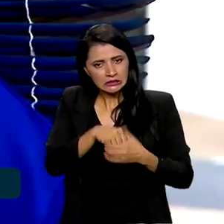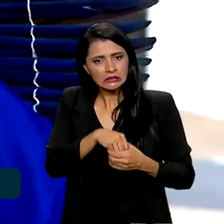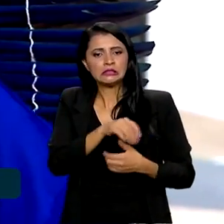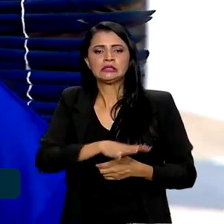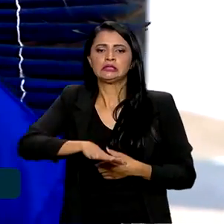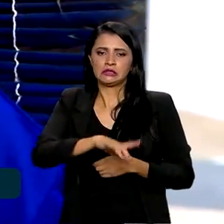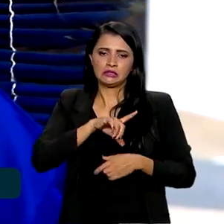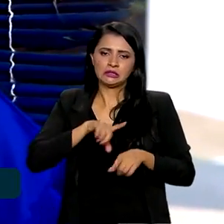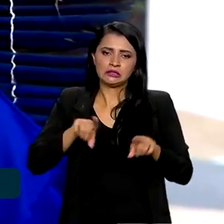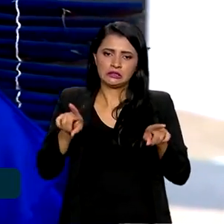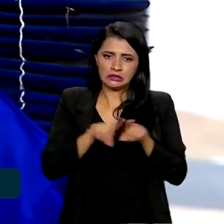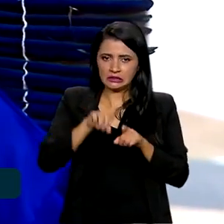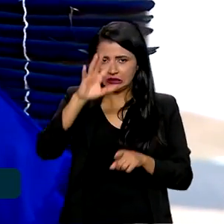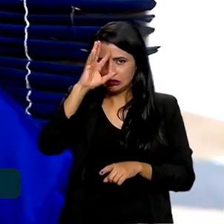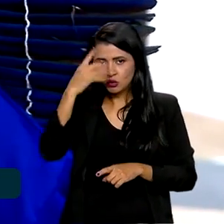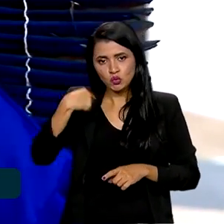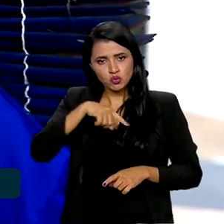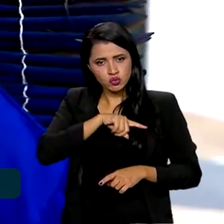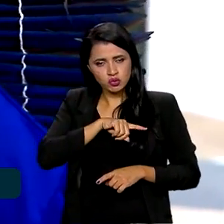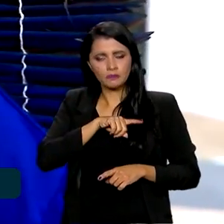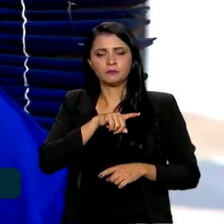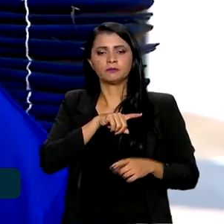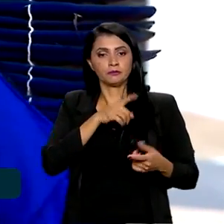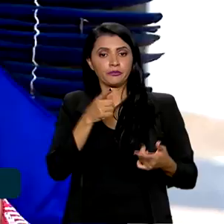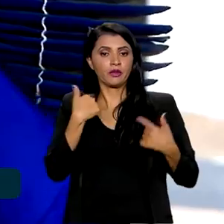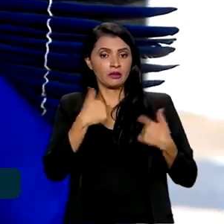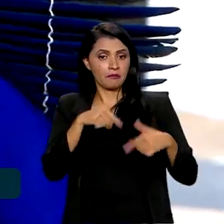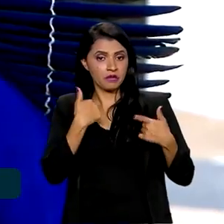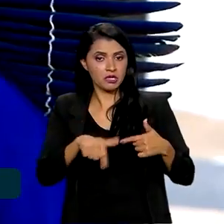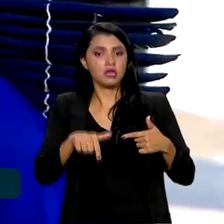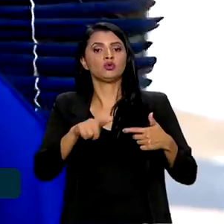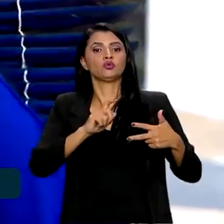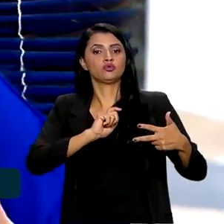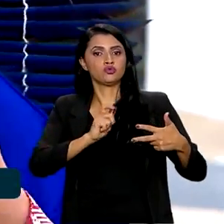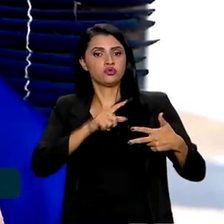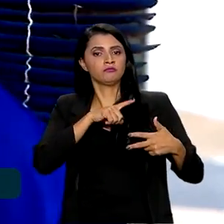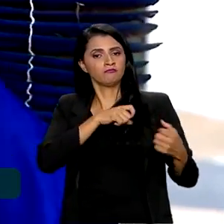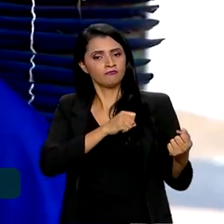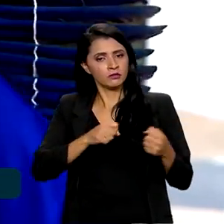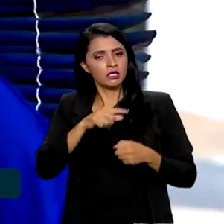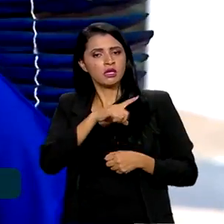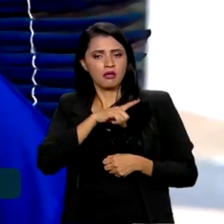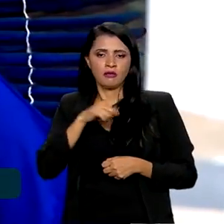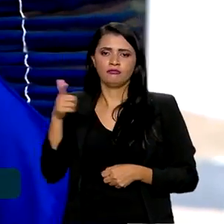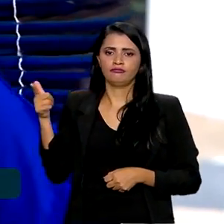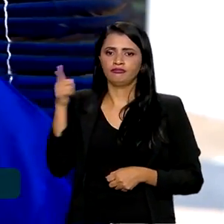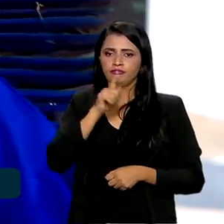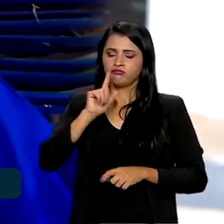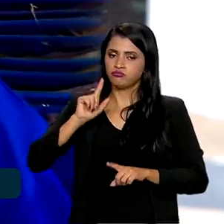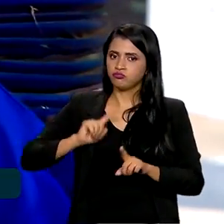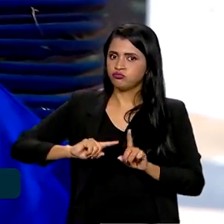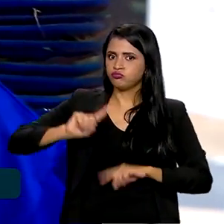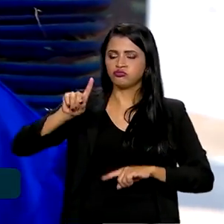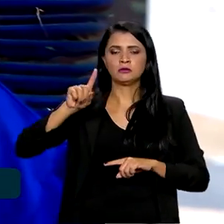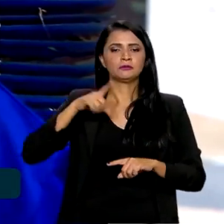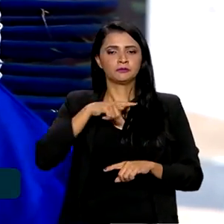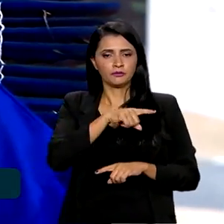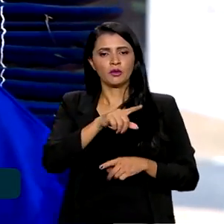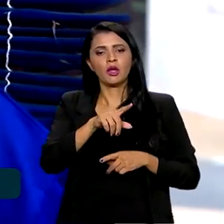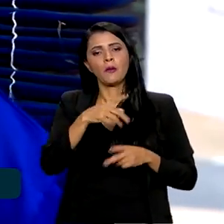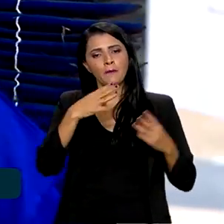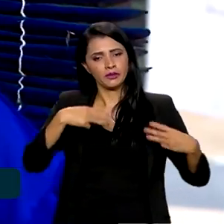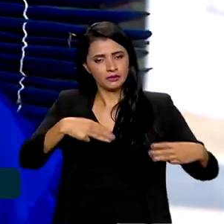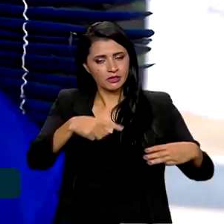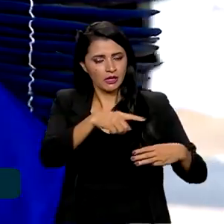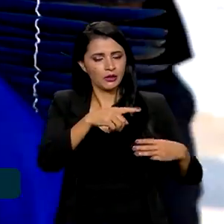tomada de decisão. Estamos hoje compondo o poder executivo. É um grande ganho, uma grande conquista do Ministério dos Povos Indígenas. Mas